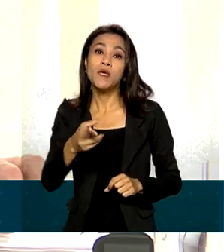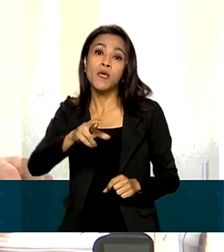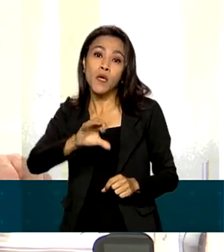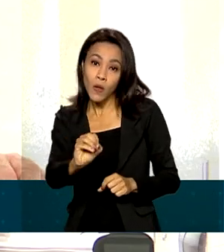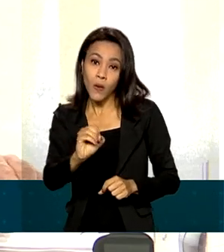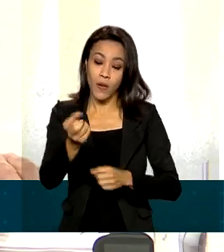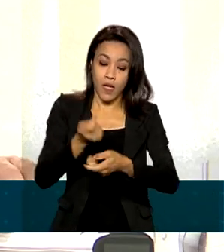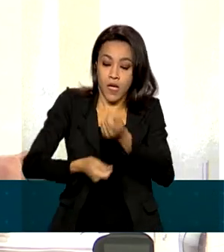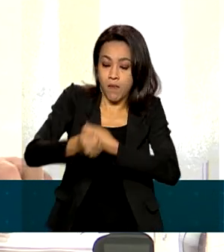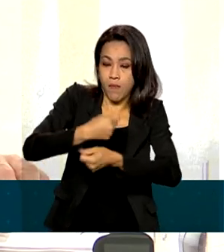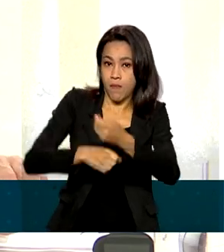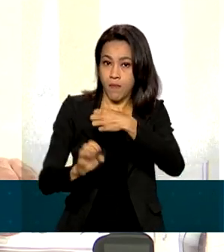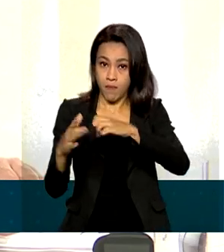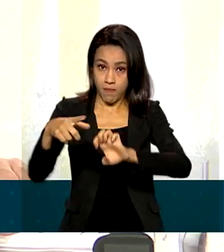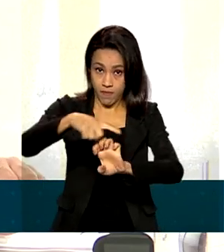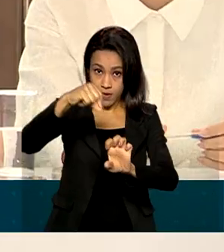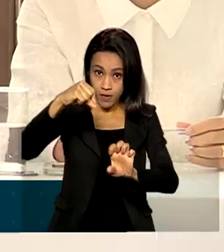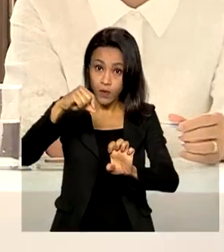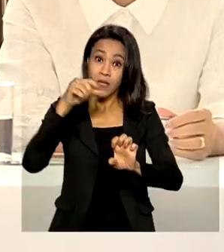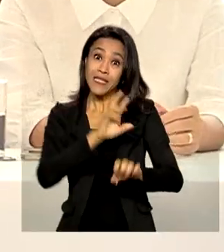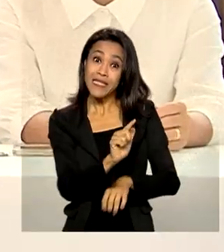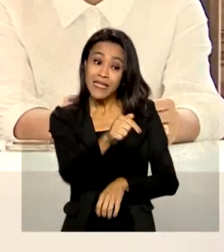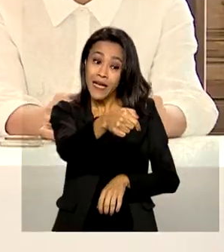quais sete milhões são mulheres.